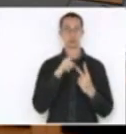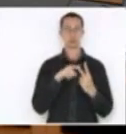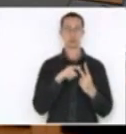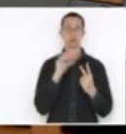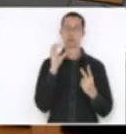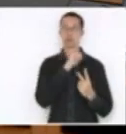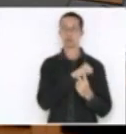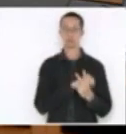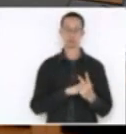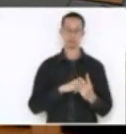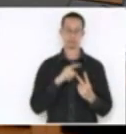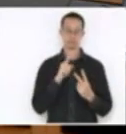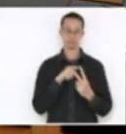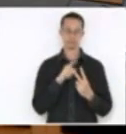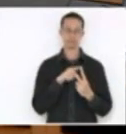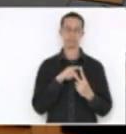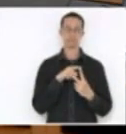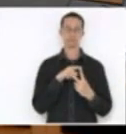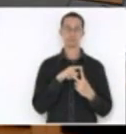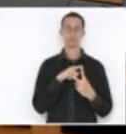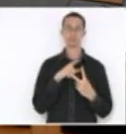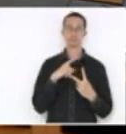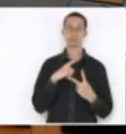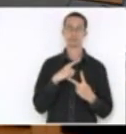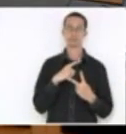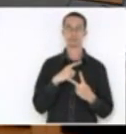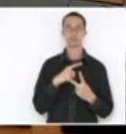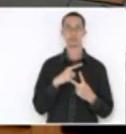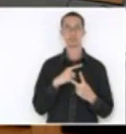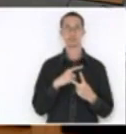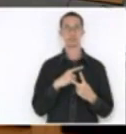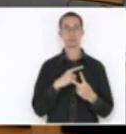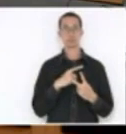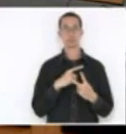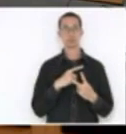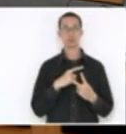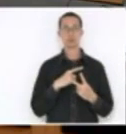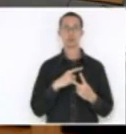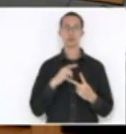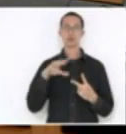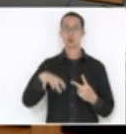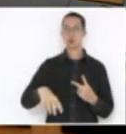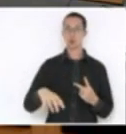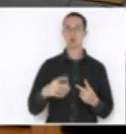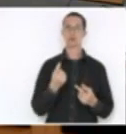Primeiro, nós temos a questão da carta de consulta ao órgão financiador. Segundo, deputado Aguiar,